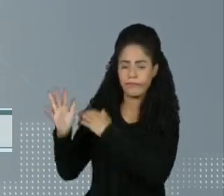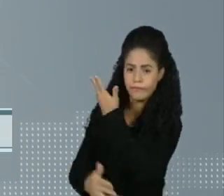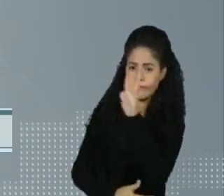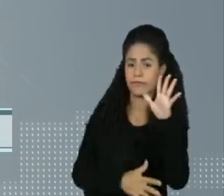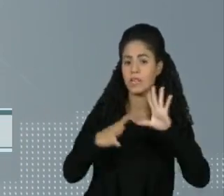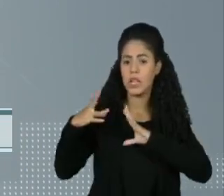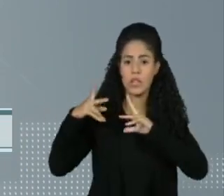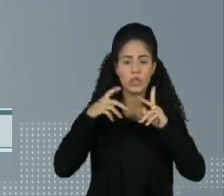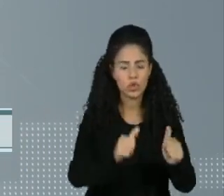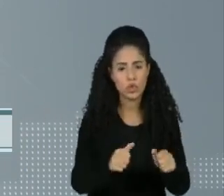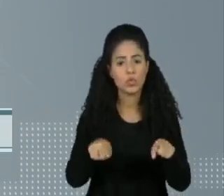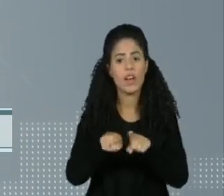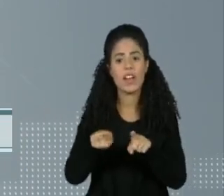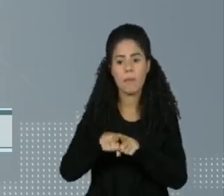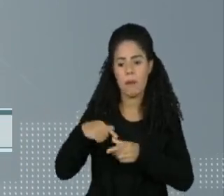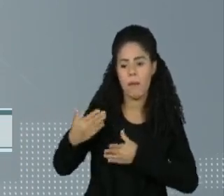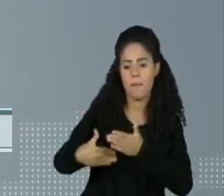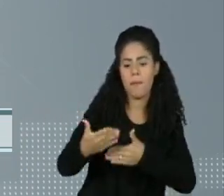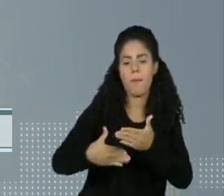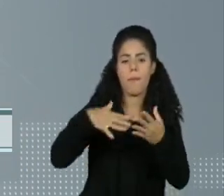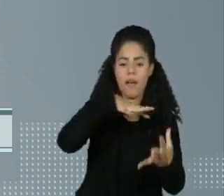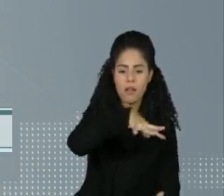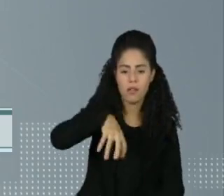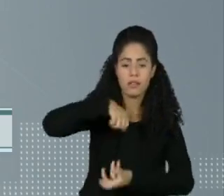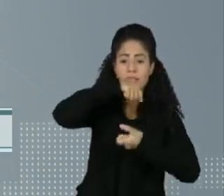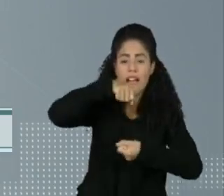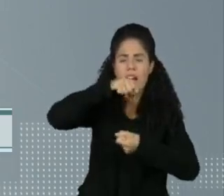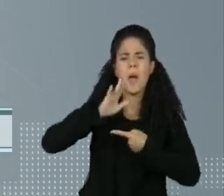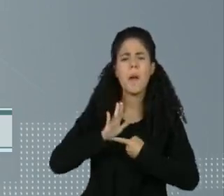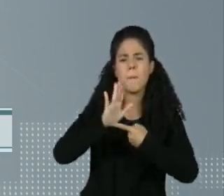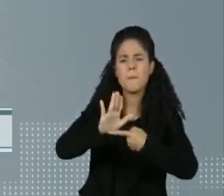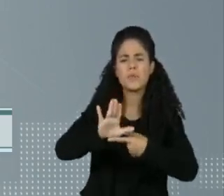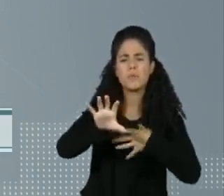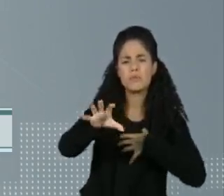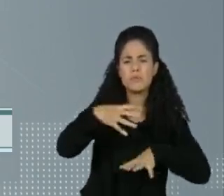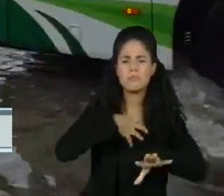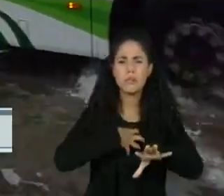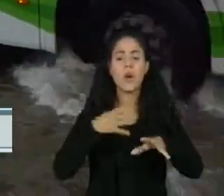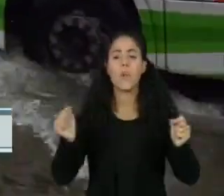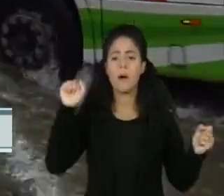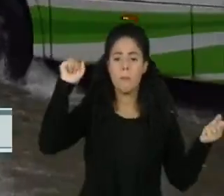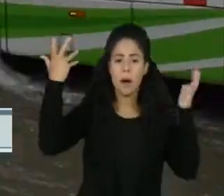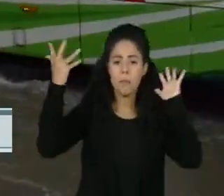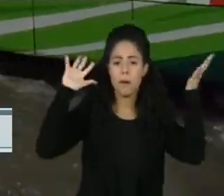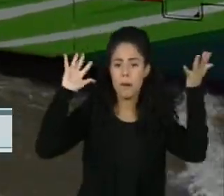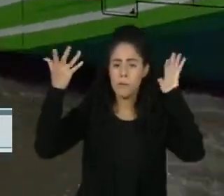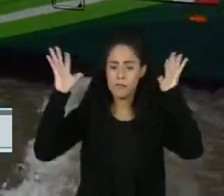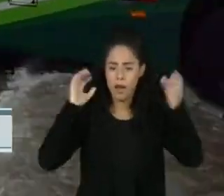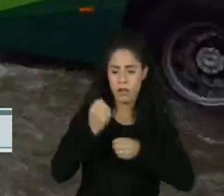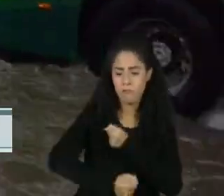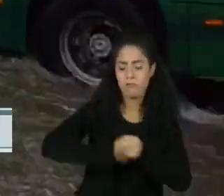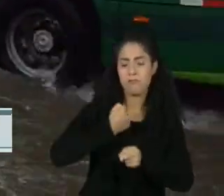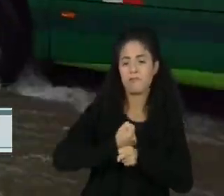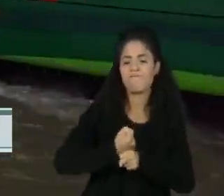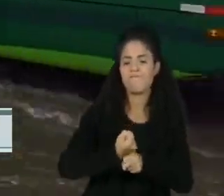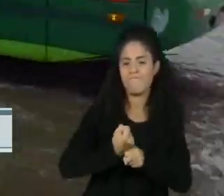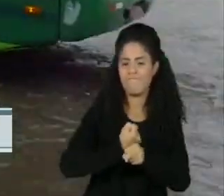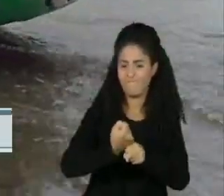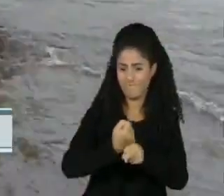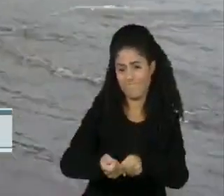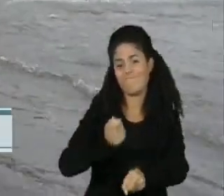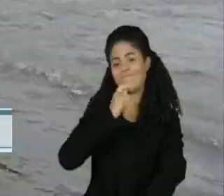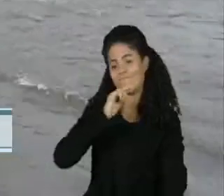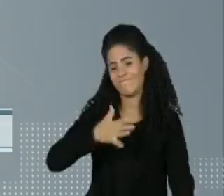Cooperação Alemã para o Desenvolvimento Sustentável, mostrou os impactos das mudanças climáticas nos próximos anos para a Baixada